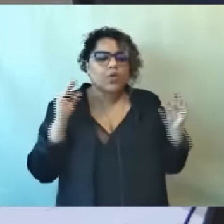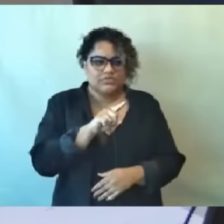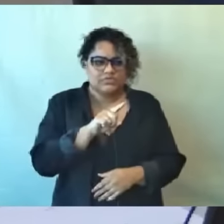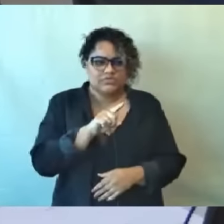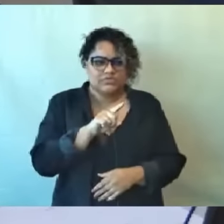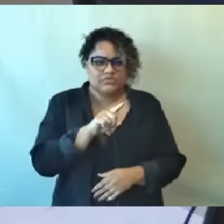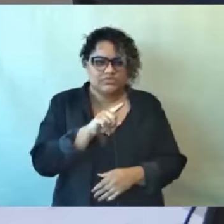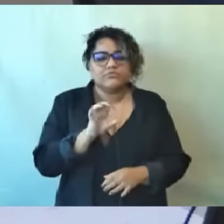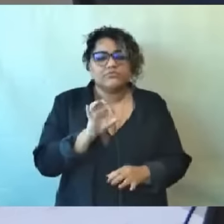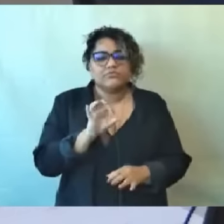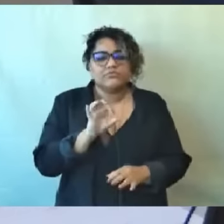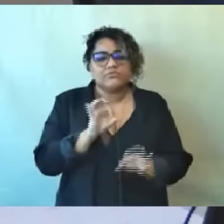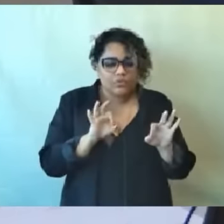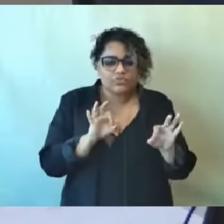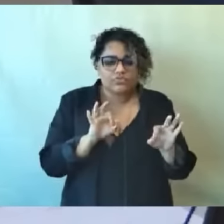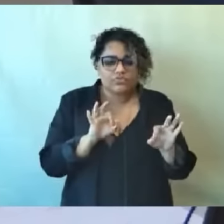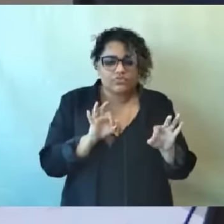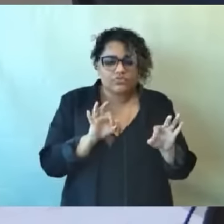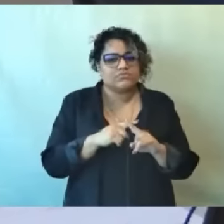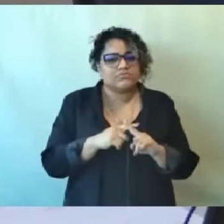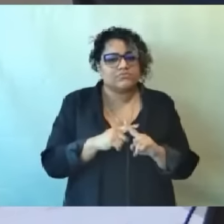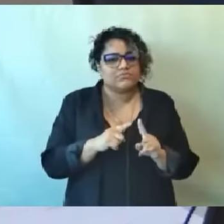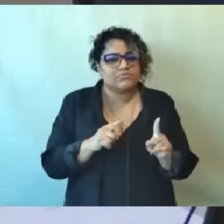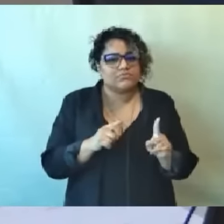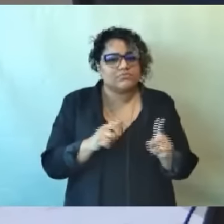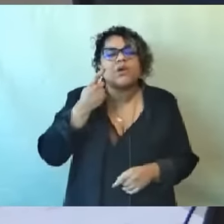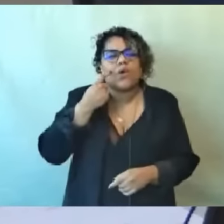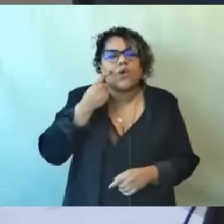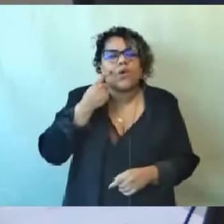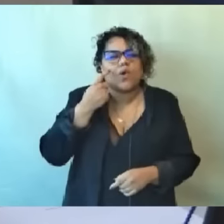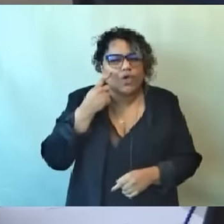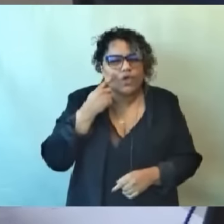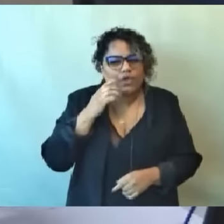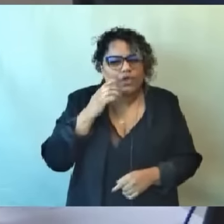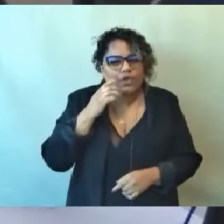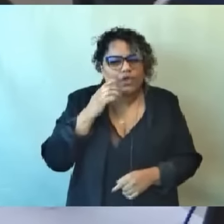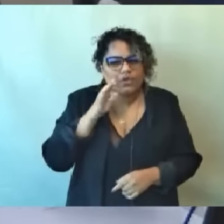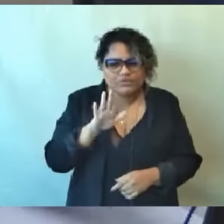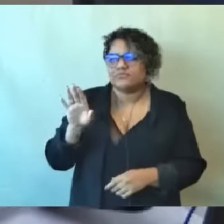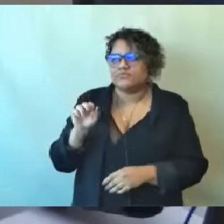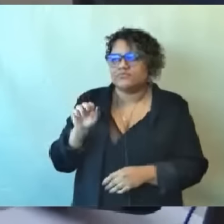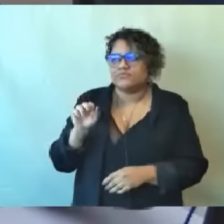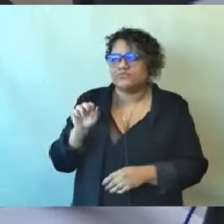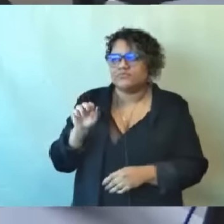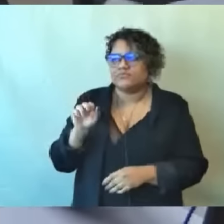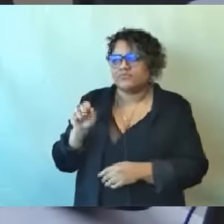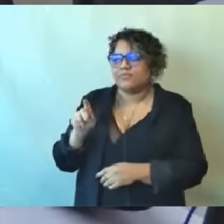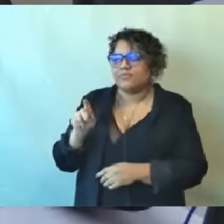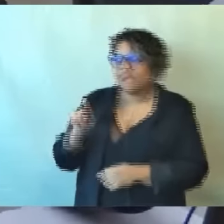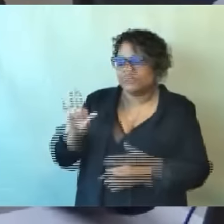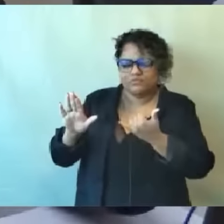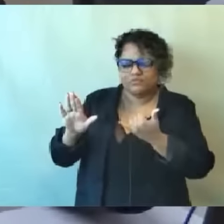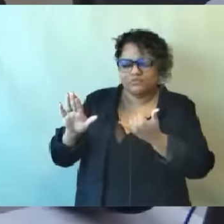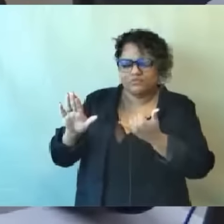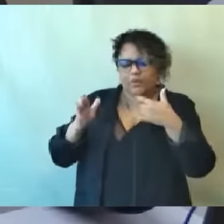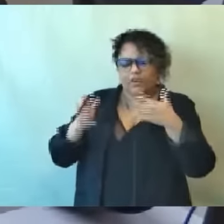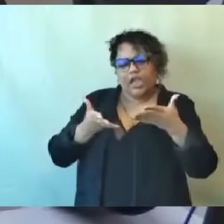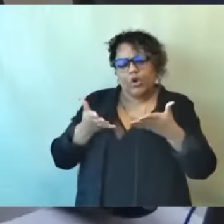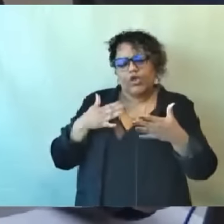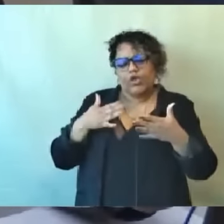só... Não, então, peraí, Pedro. Então, agora a fala está comigo. Vamos lá. Primeiro ponto.